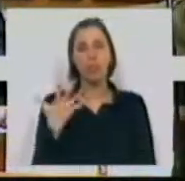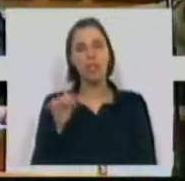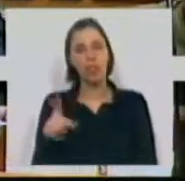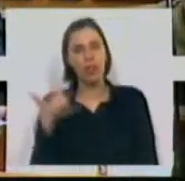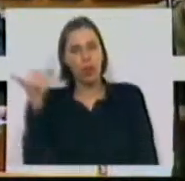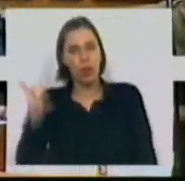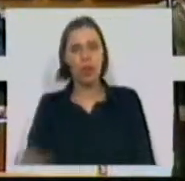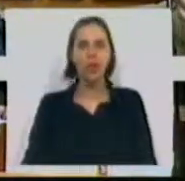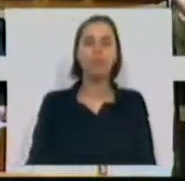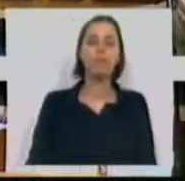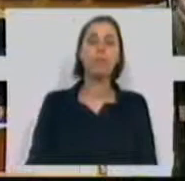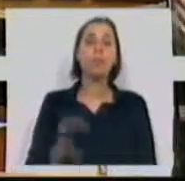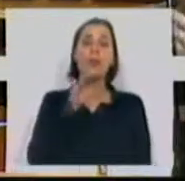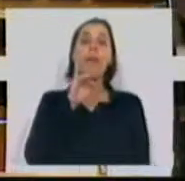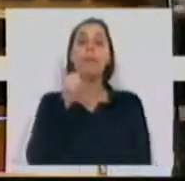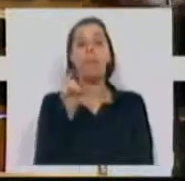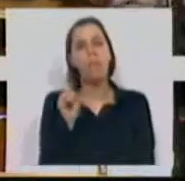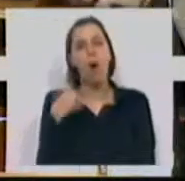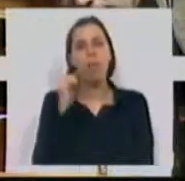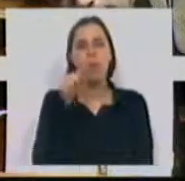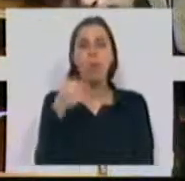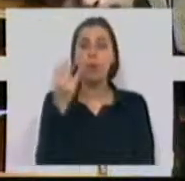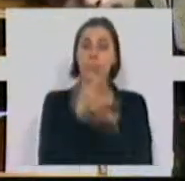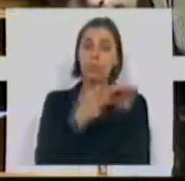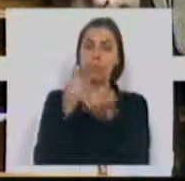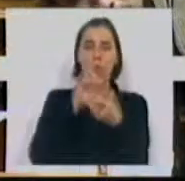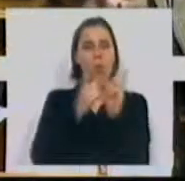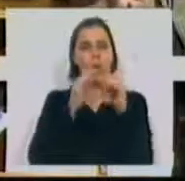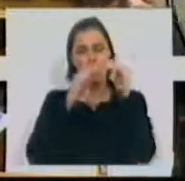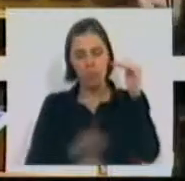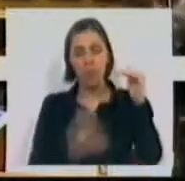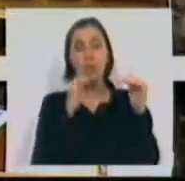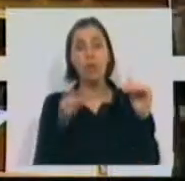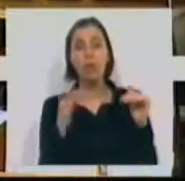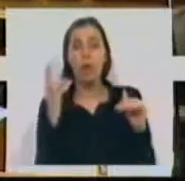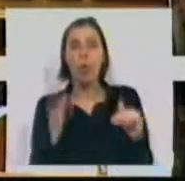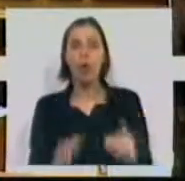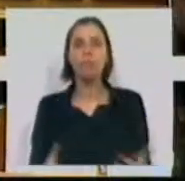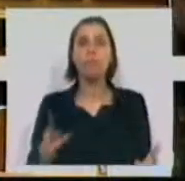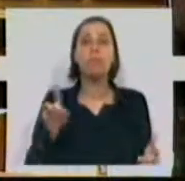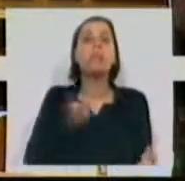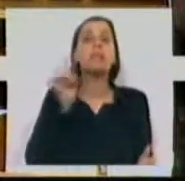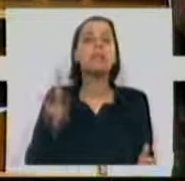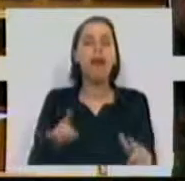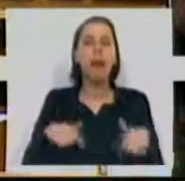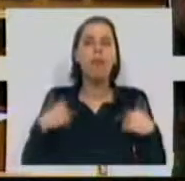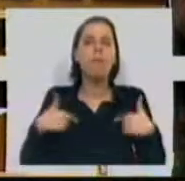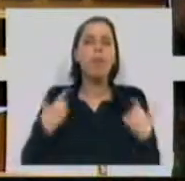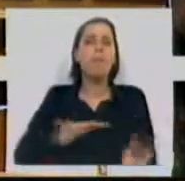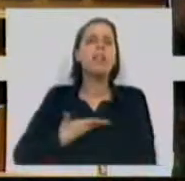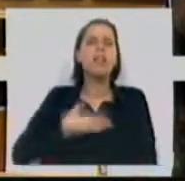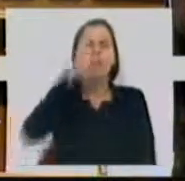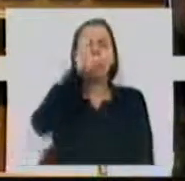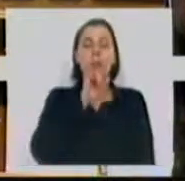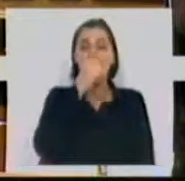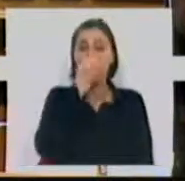,2%. O PIB deveria crescer 1,2%. Decresceu 1,4%. E, quiçá, a própria dívida do